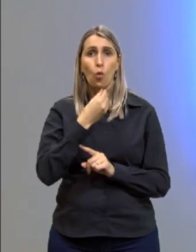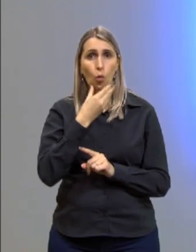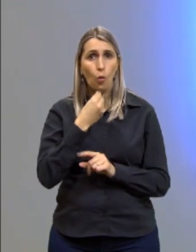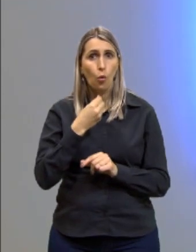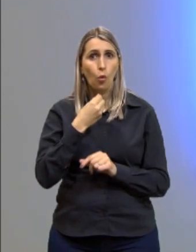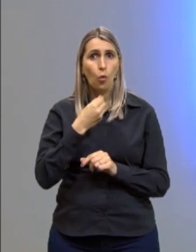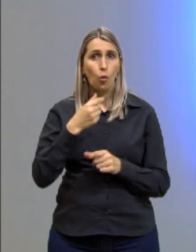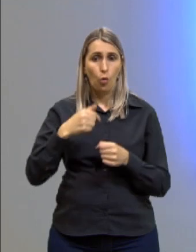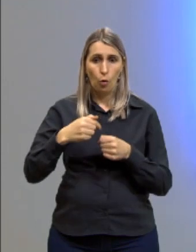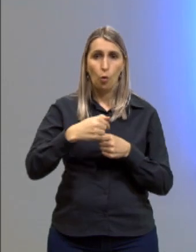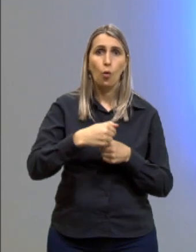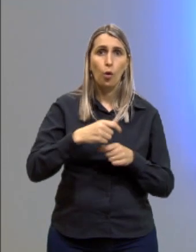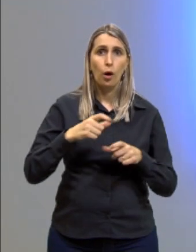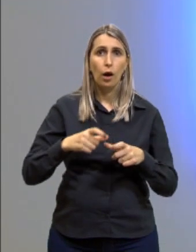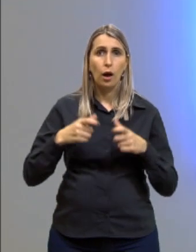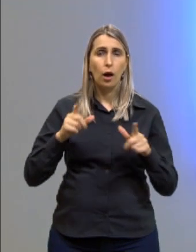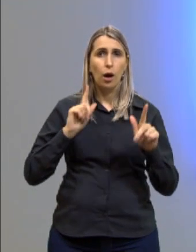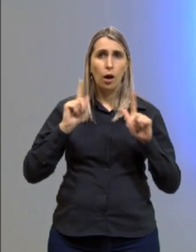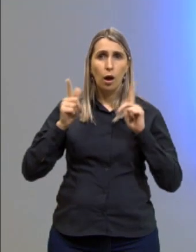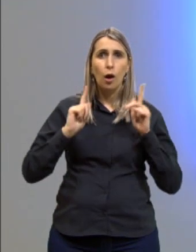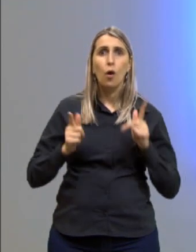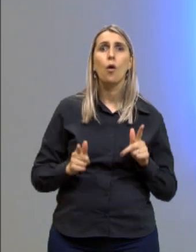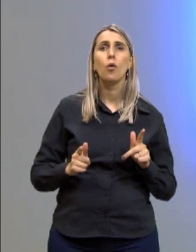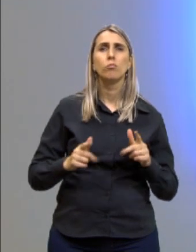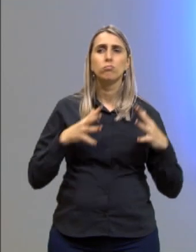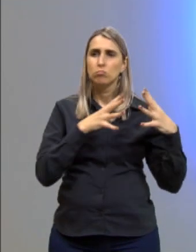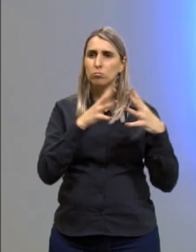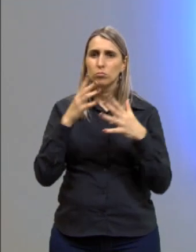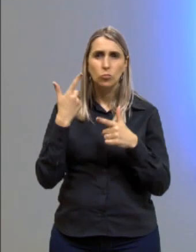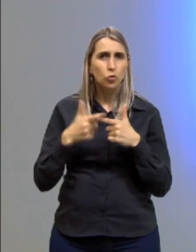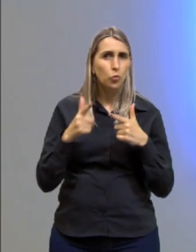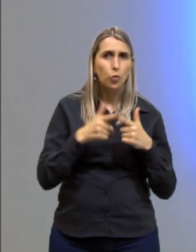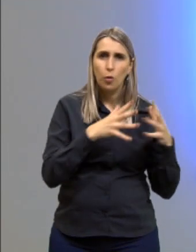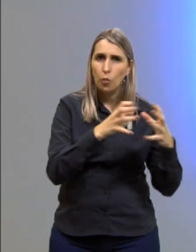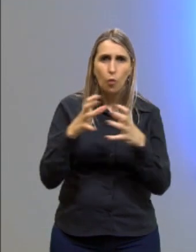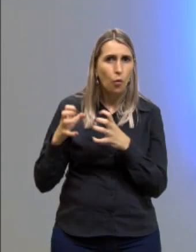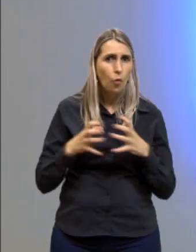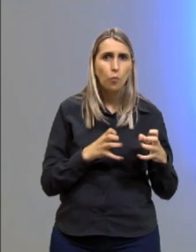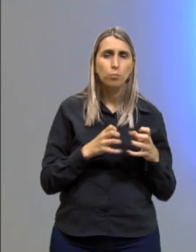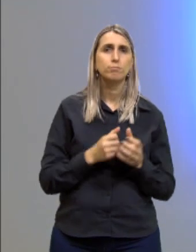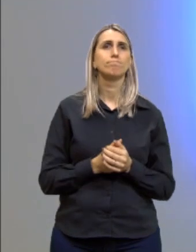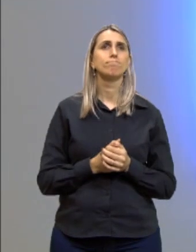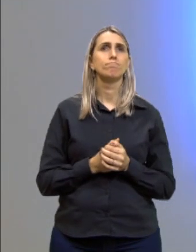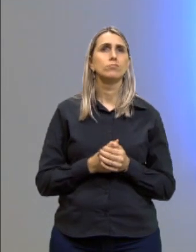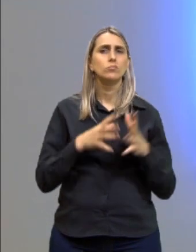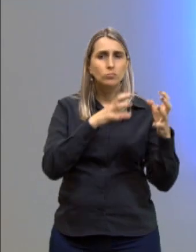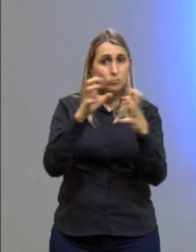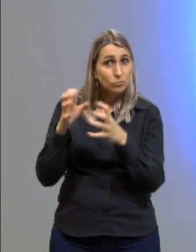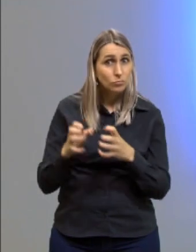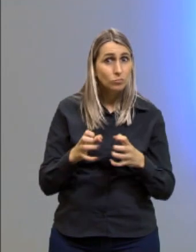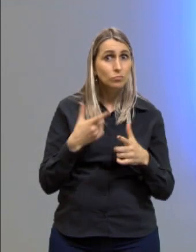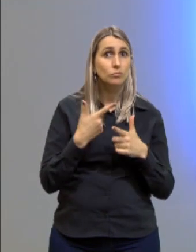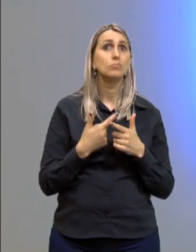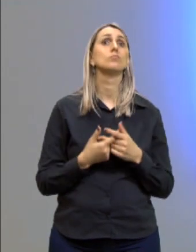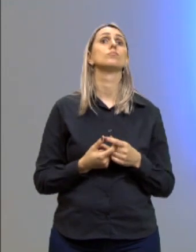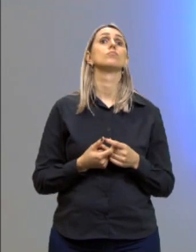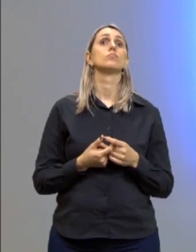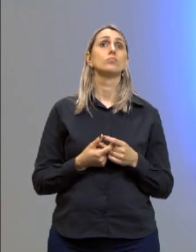meio urbano é a manifestação dos conflitos. Olha, conflitos,